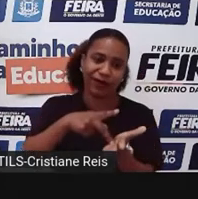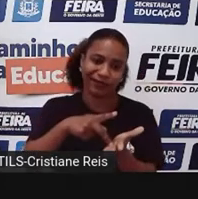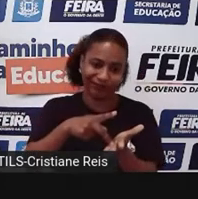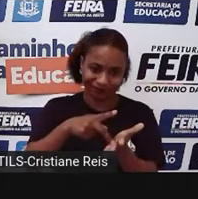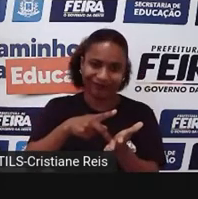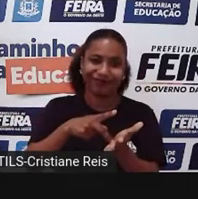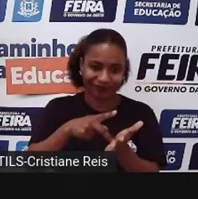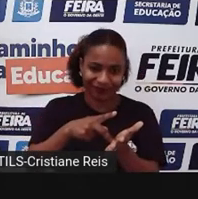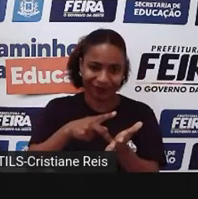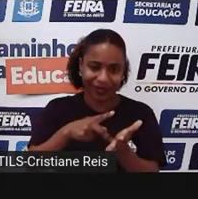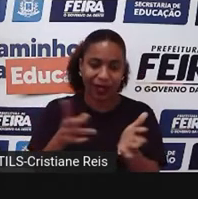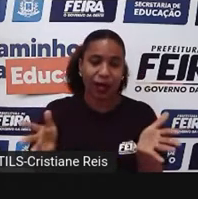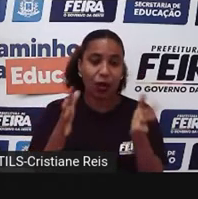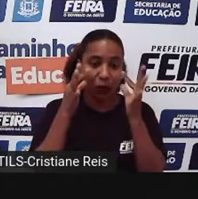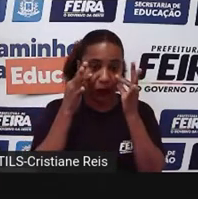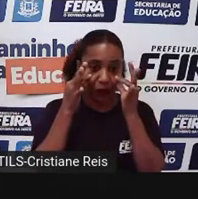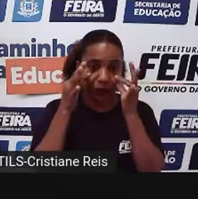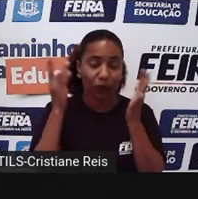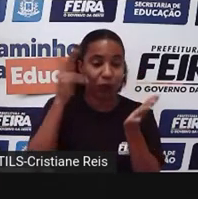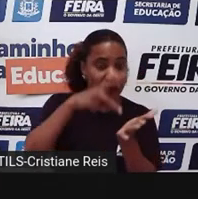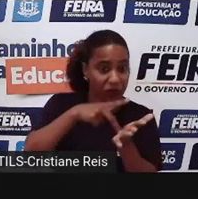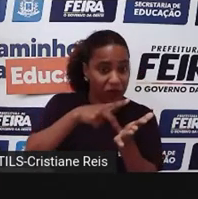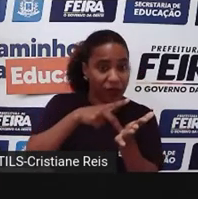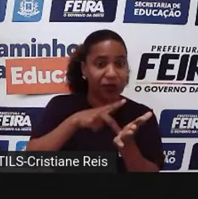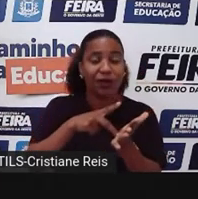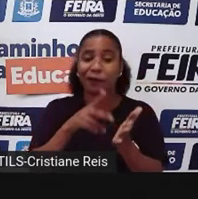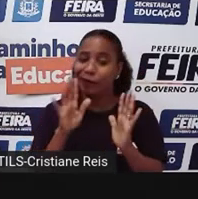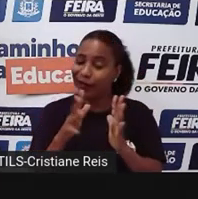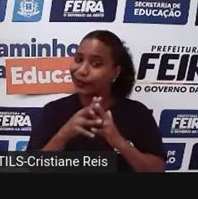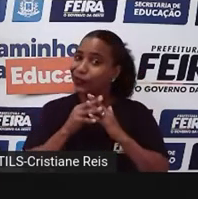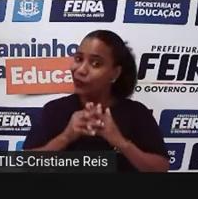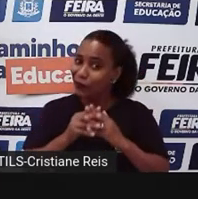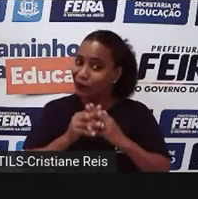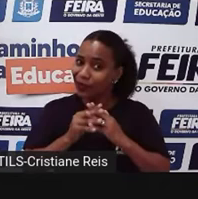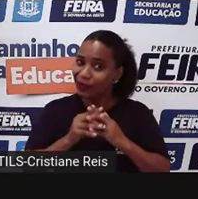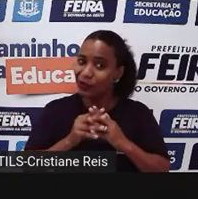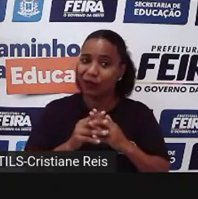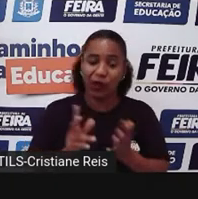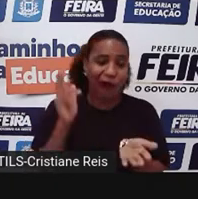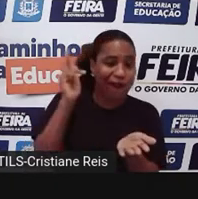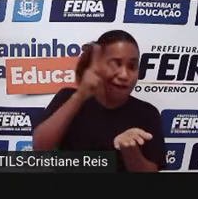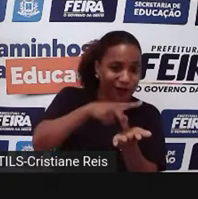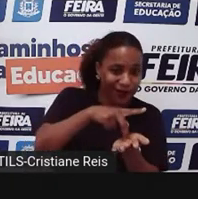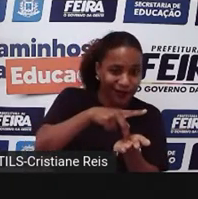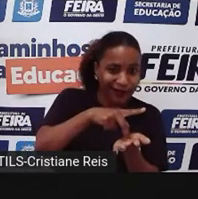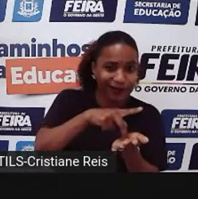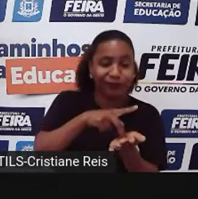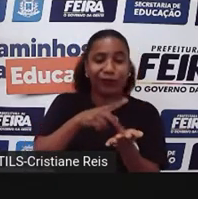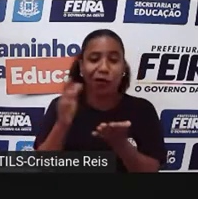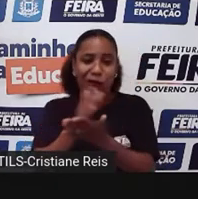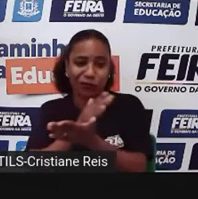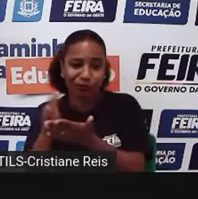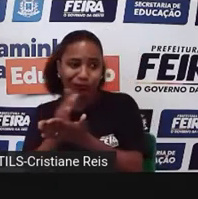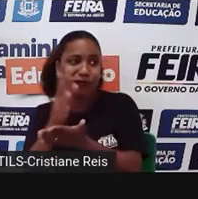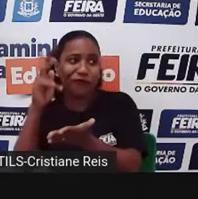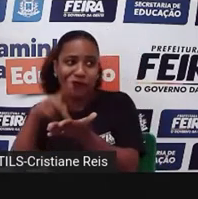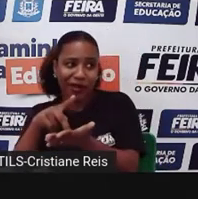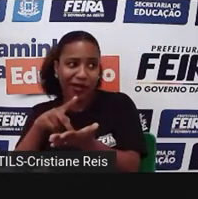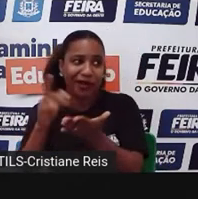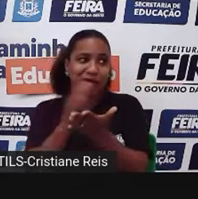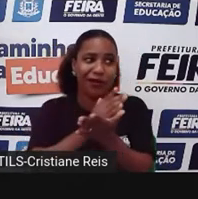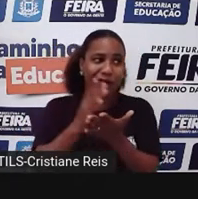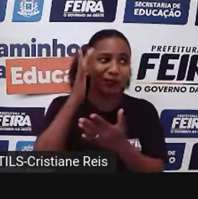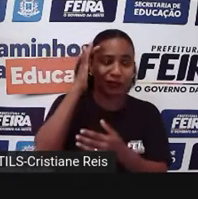conceito de verdade, ele é bastante complexo. Cada um tem o conceito de verdade. Mas existe uma verdade, um ponto importante de verdade, que a gente